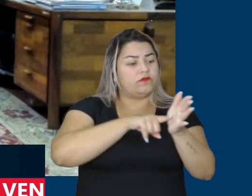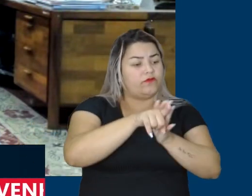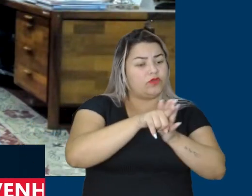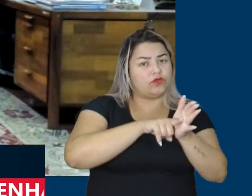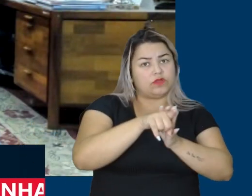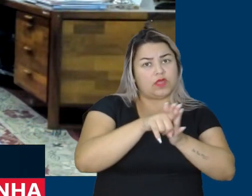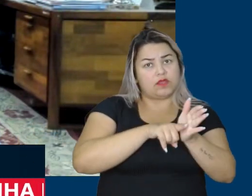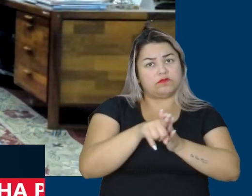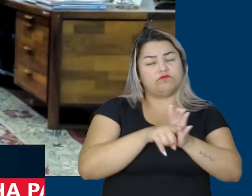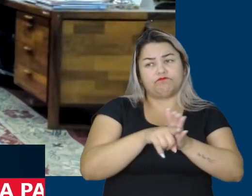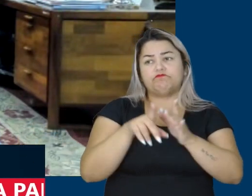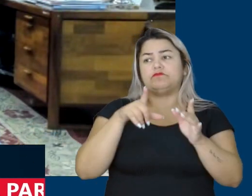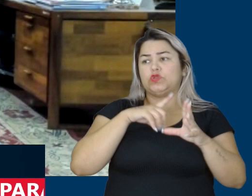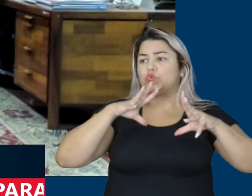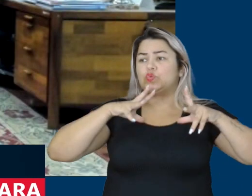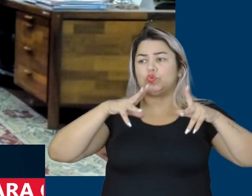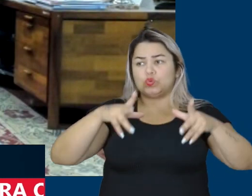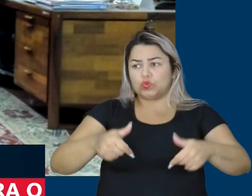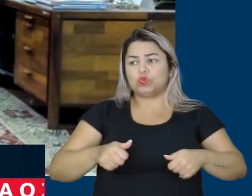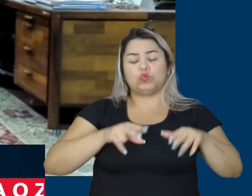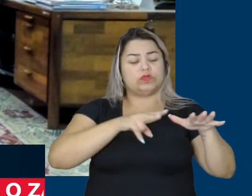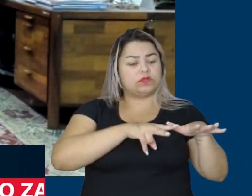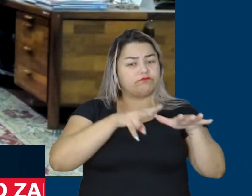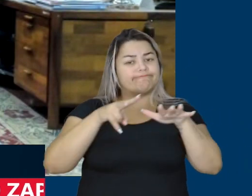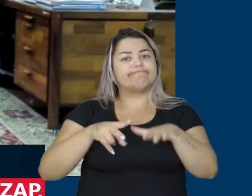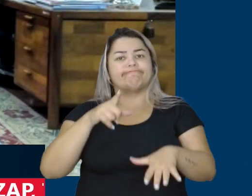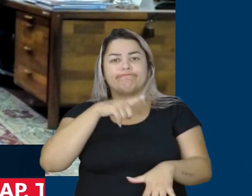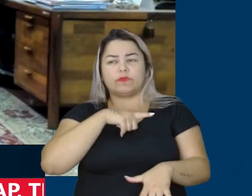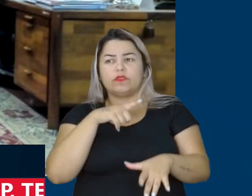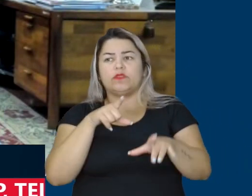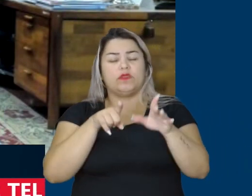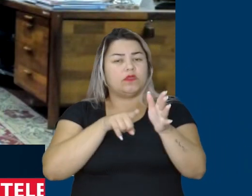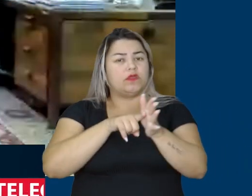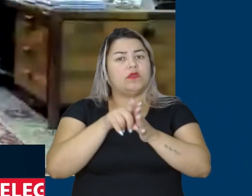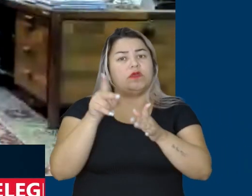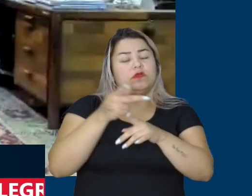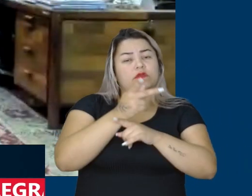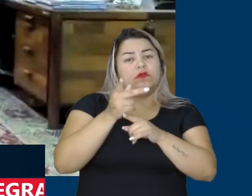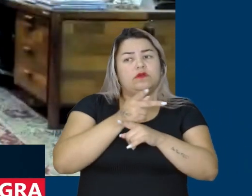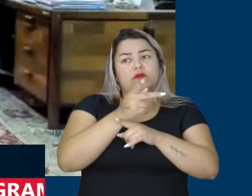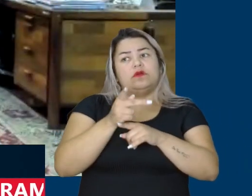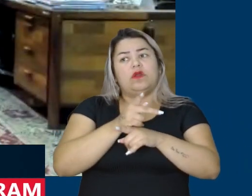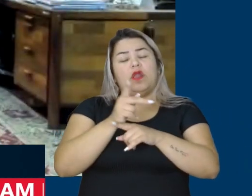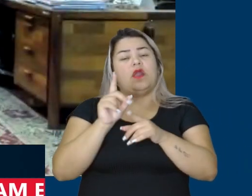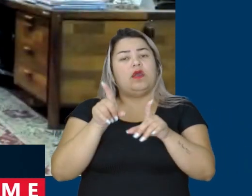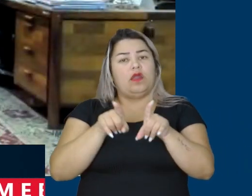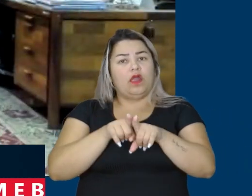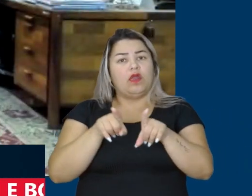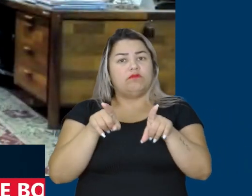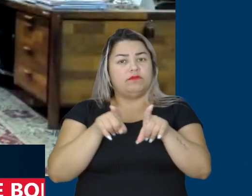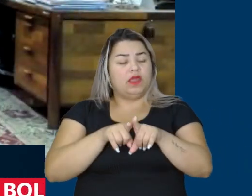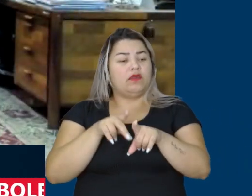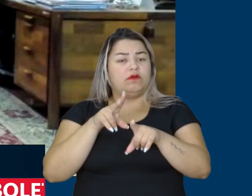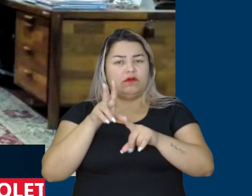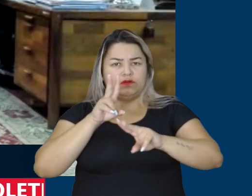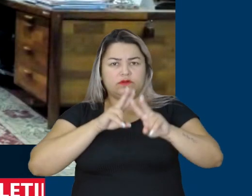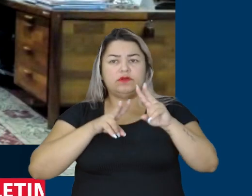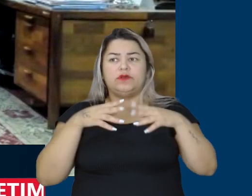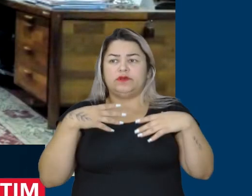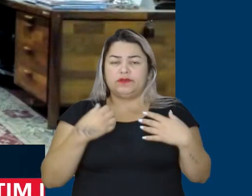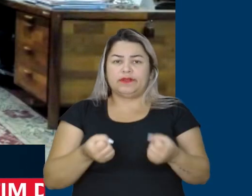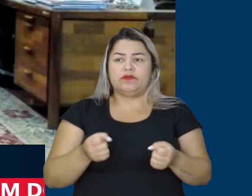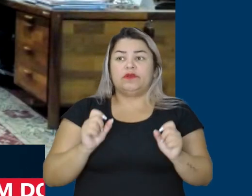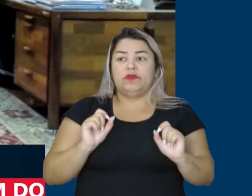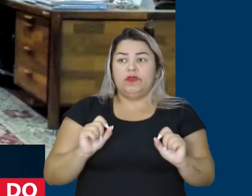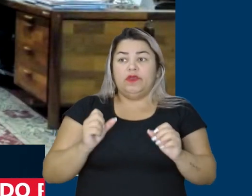temos quase toda semana tem operações de resgate, seguramente nós vamos continuar assistindo no decorrer desse